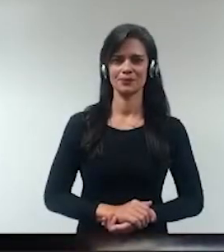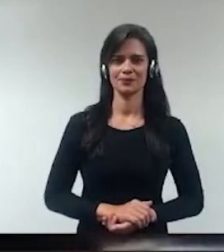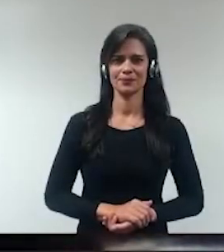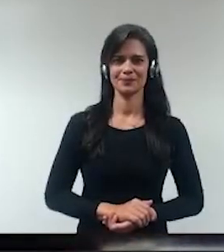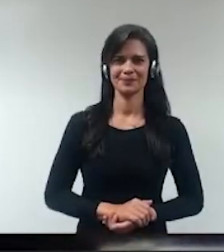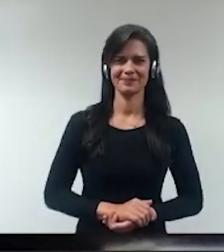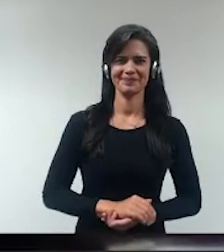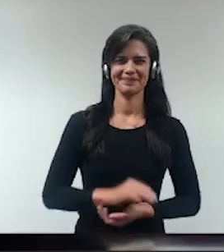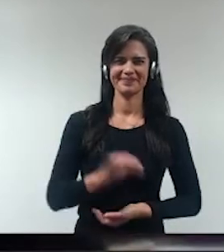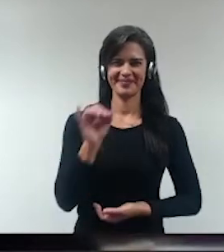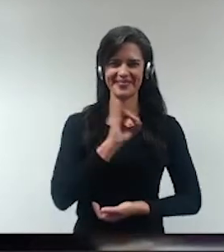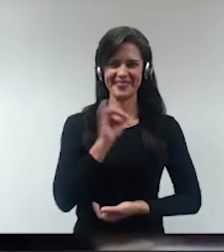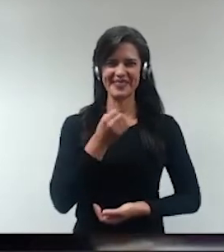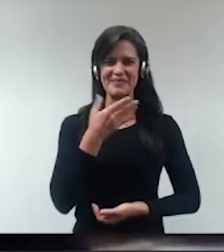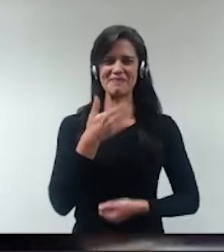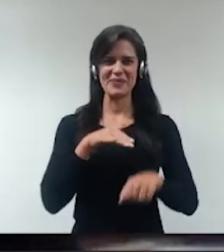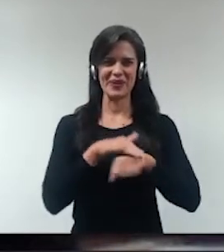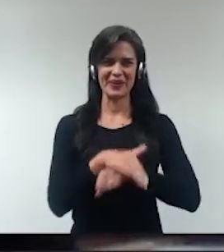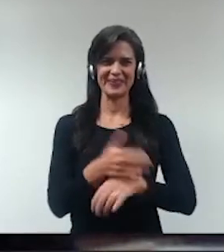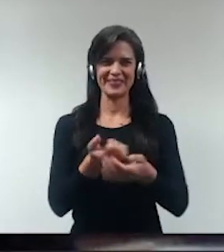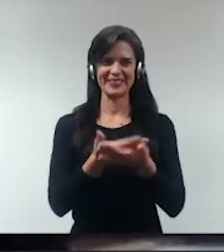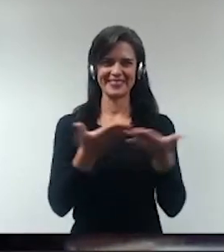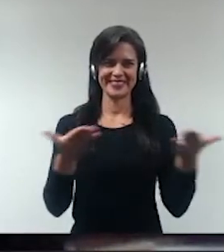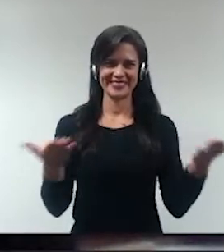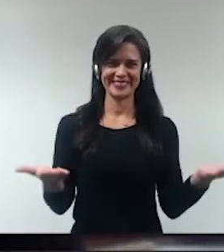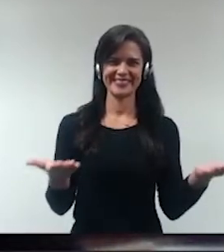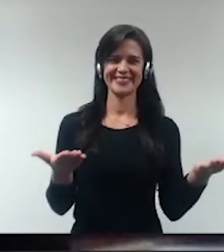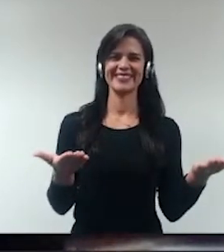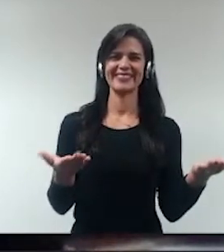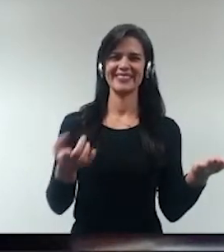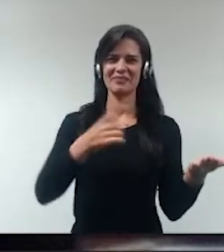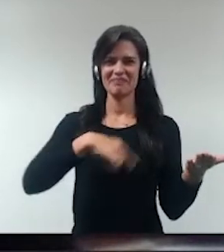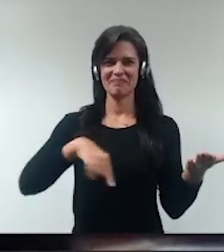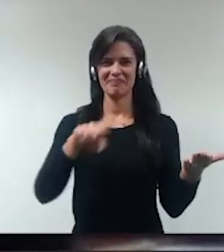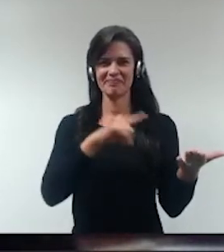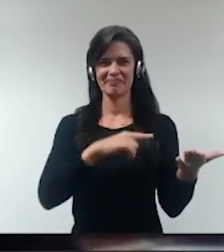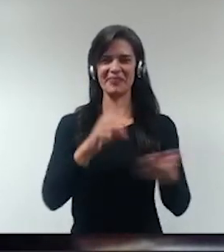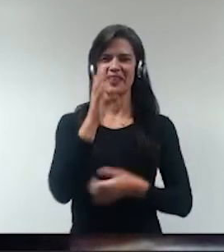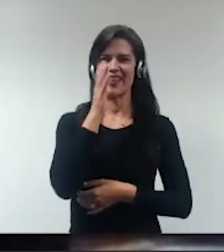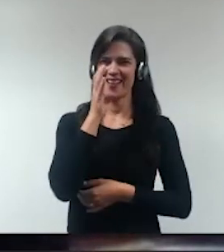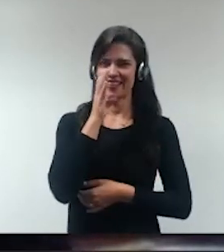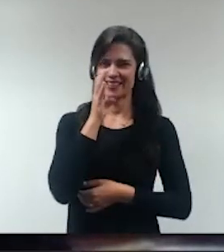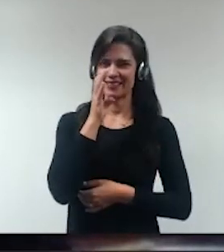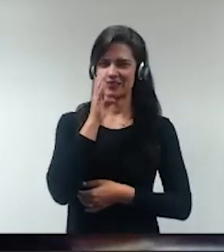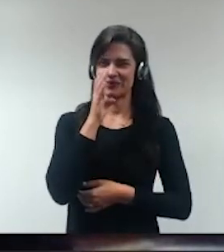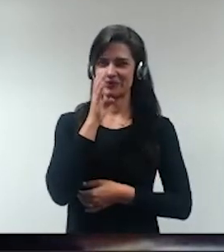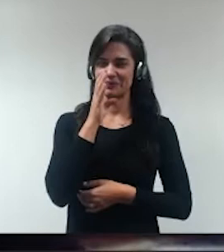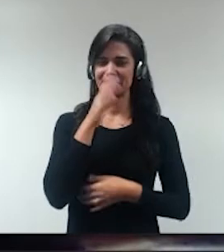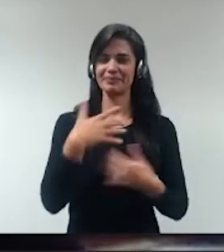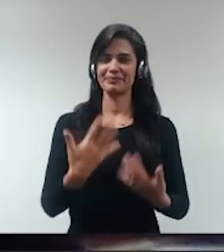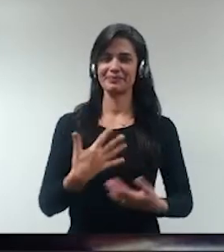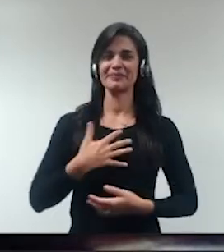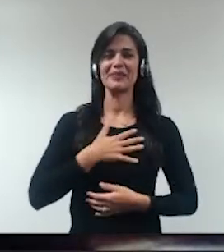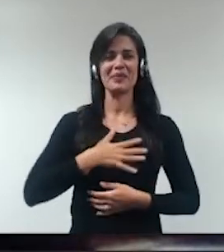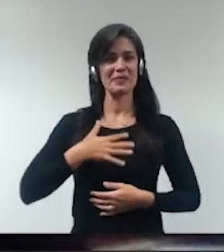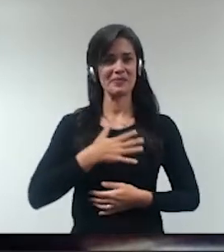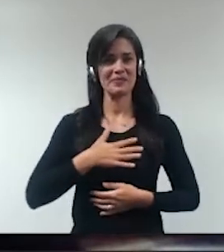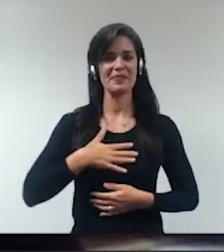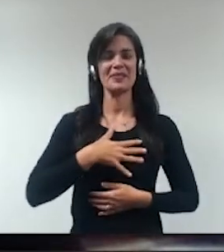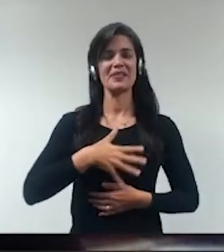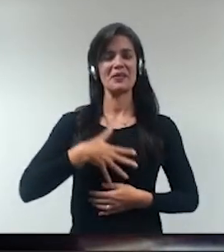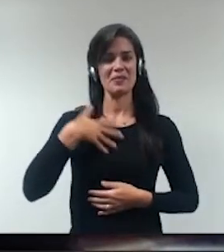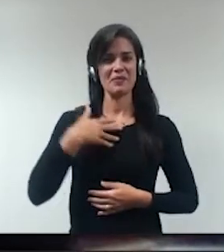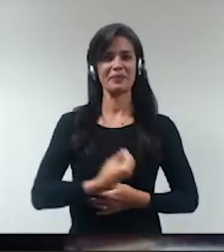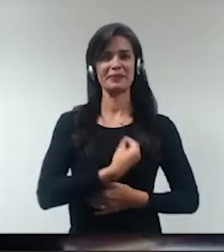Olá, boa noite a todos e a todas que nos assistem. É um prazer, uma honra muito grande